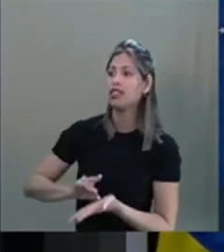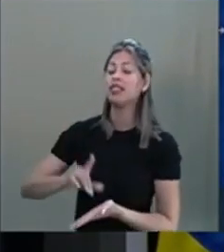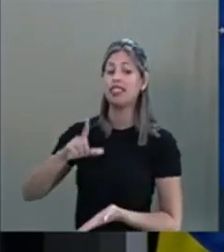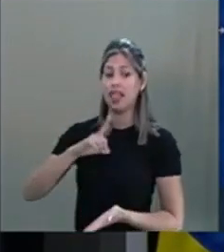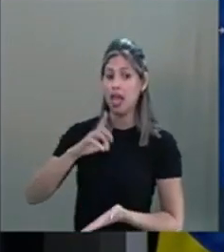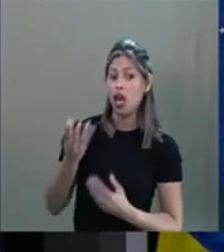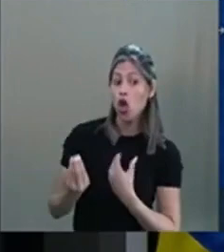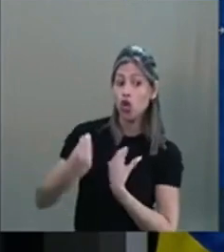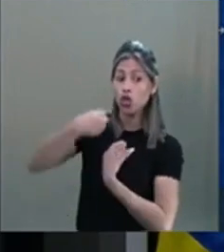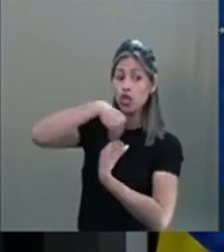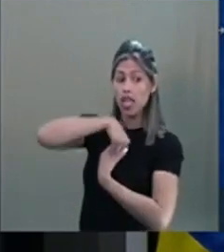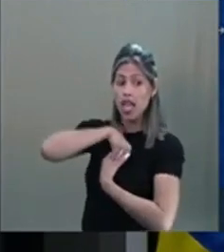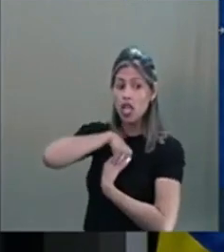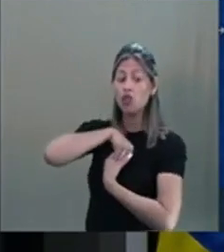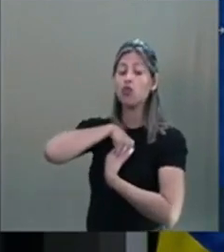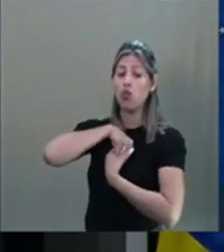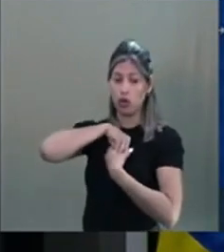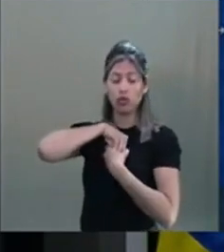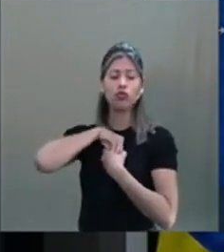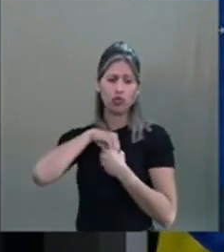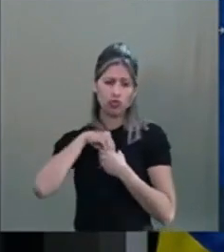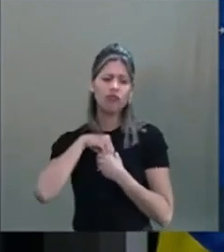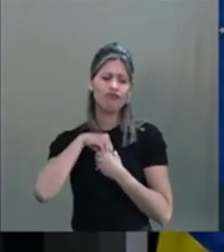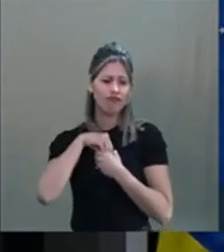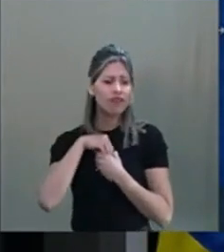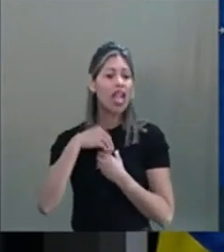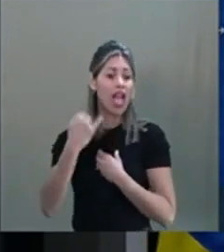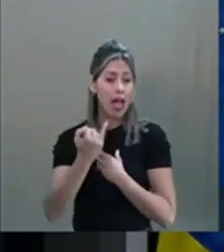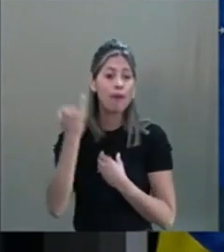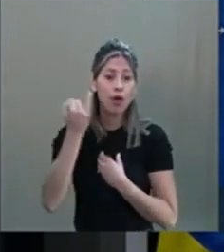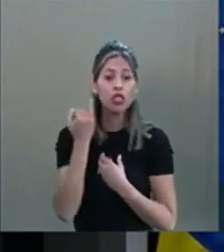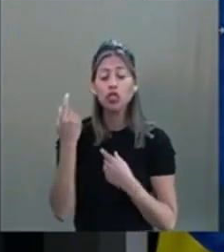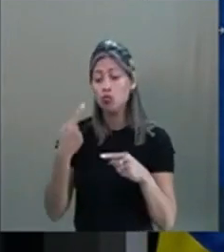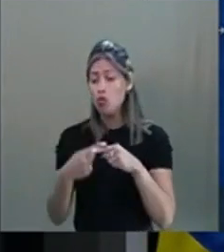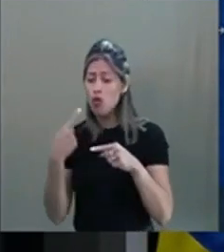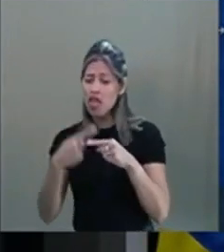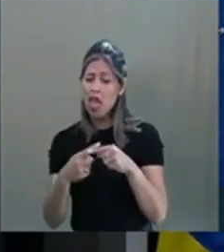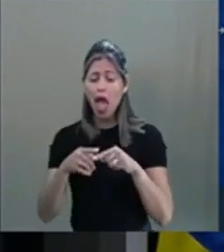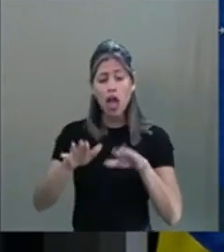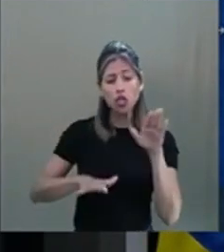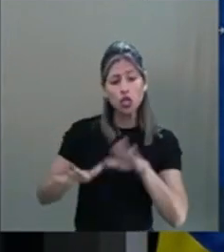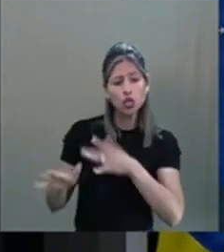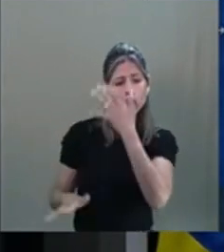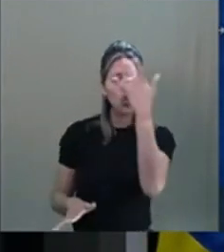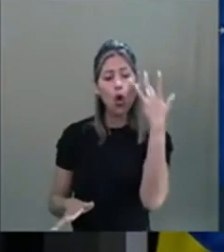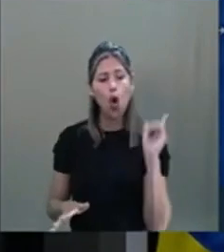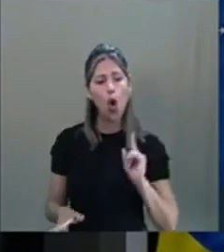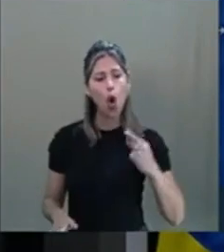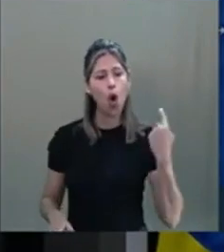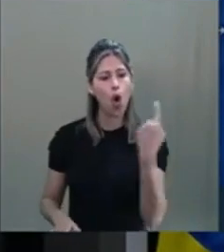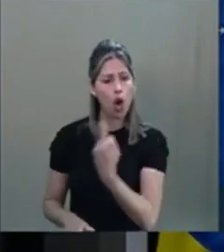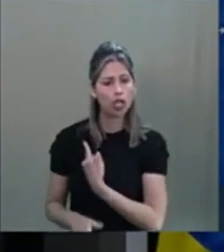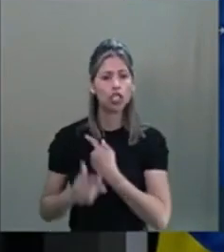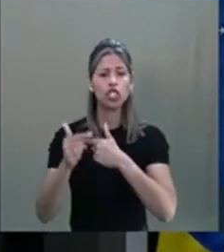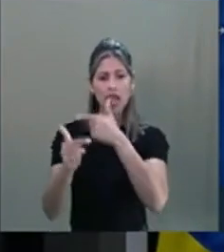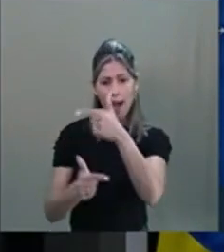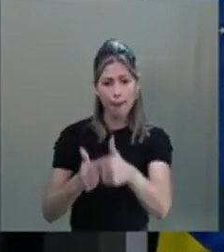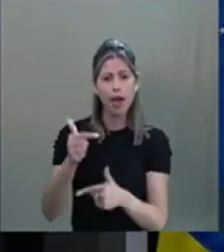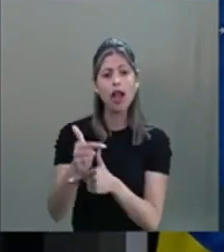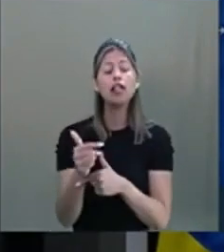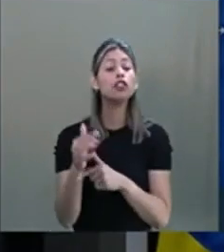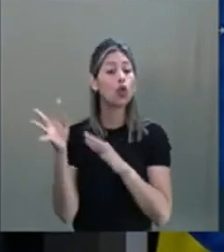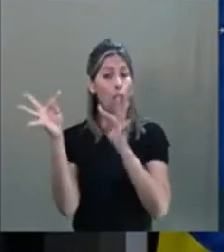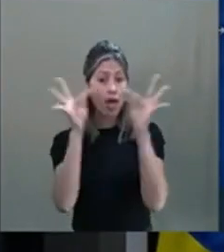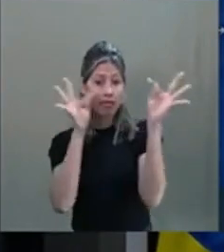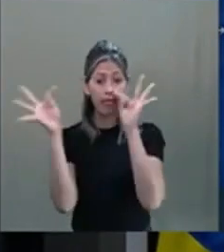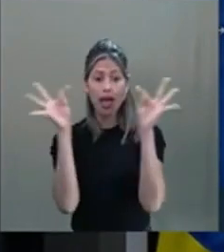nós. Porque, infelizmente, muitos de nós que trabalhamos com terapia ou trabalhamos com a constelação familiar,